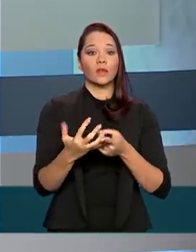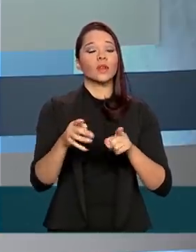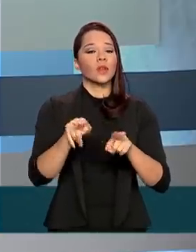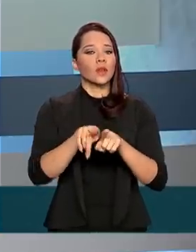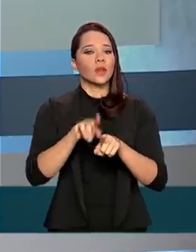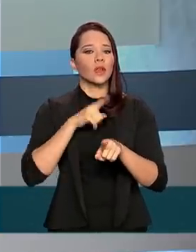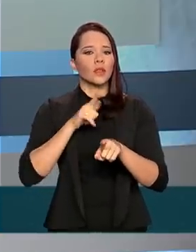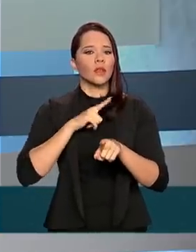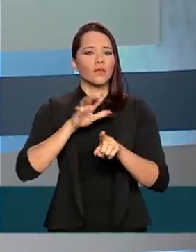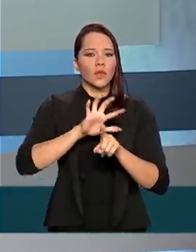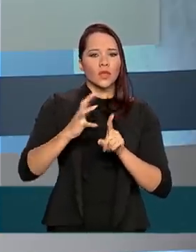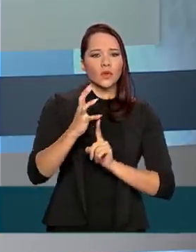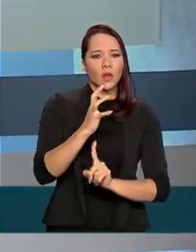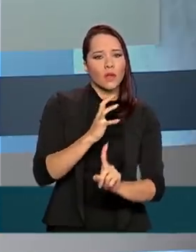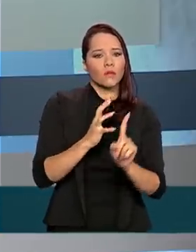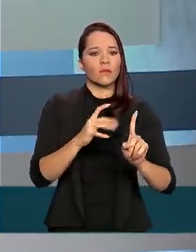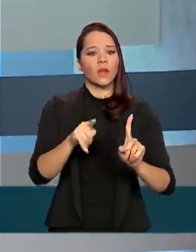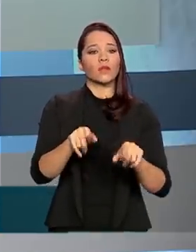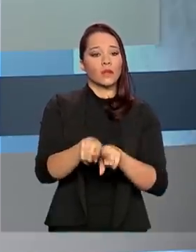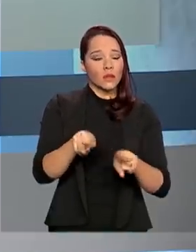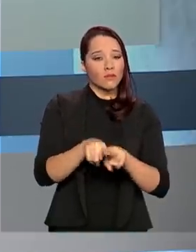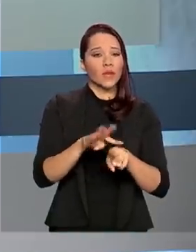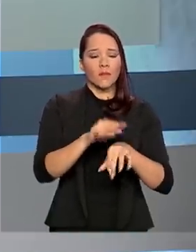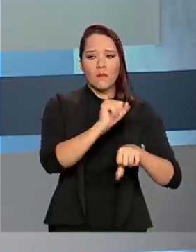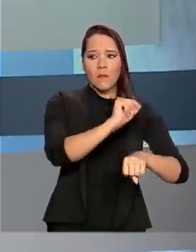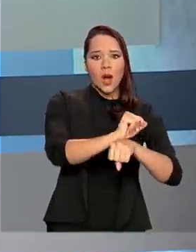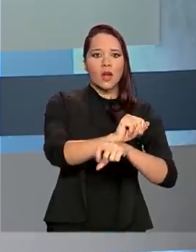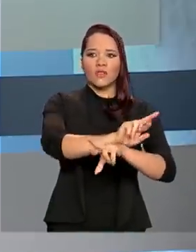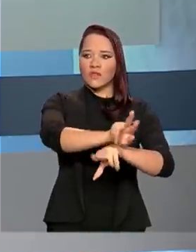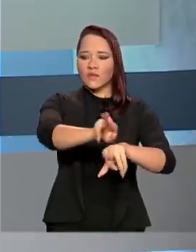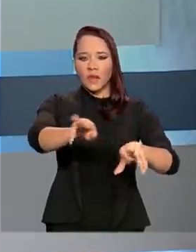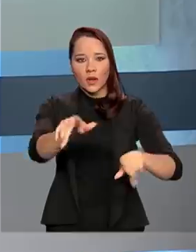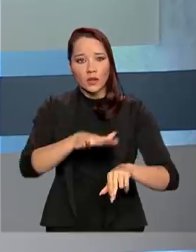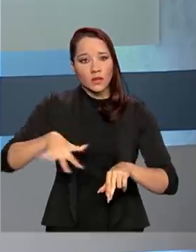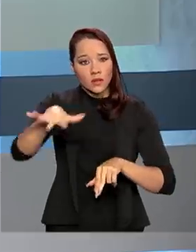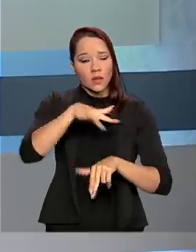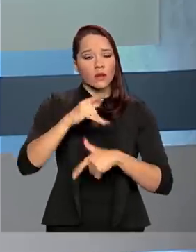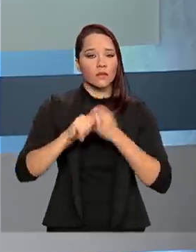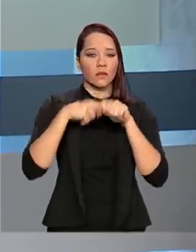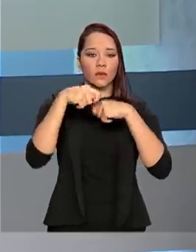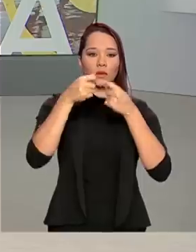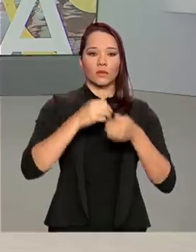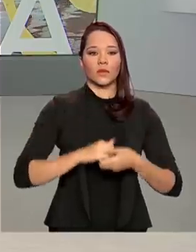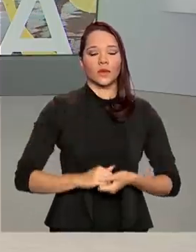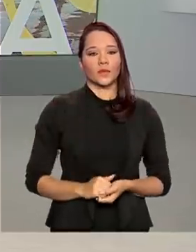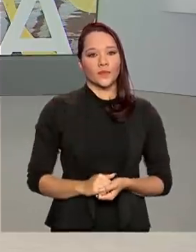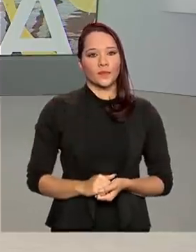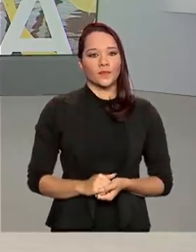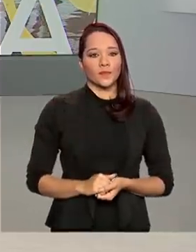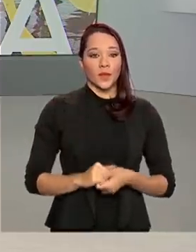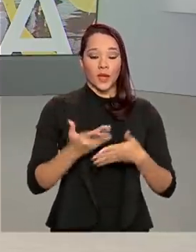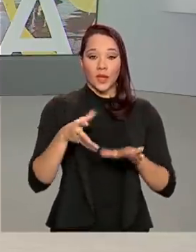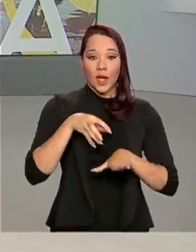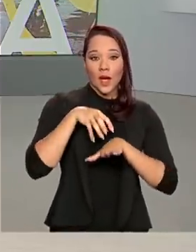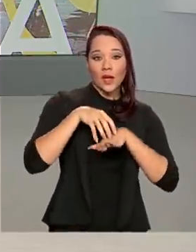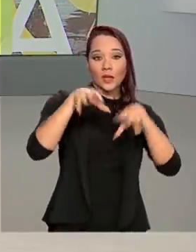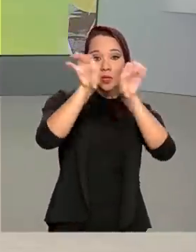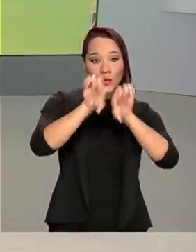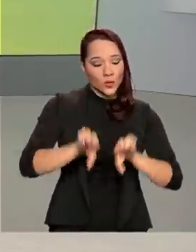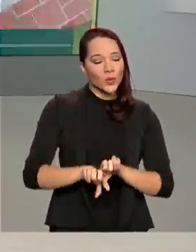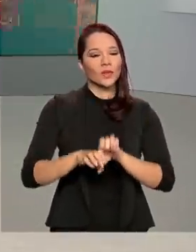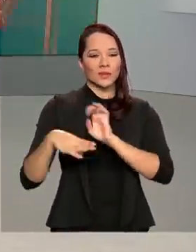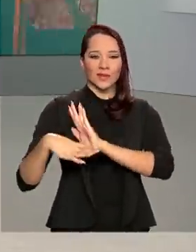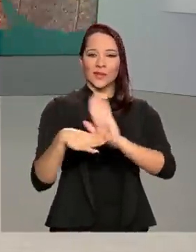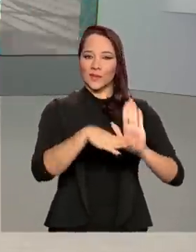que levou ao isolamento social e à paralisação de diversos setores da economia. E a infraestrutura vem